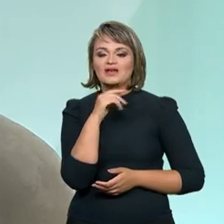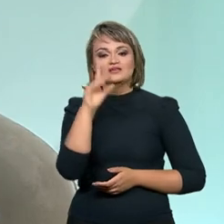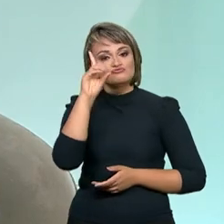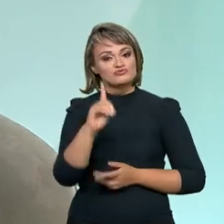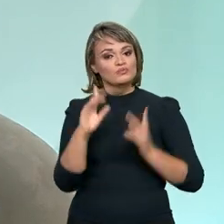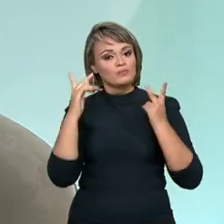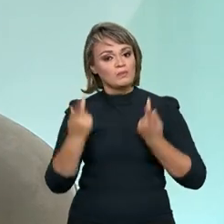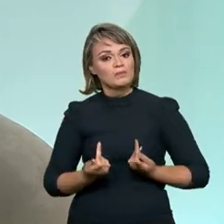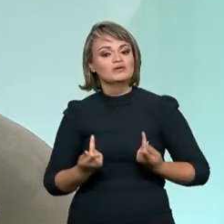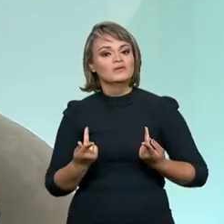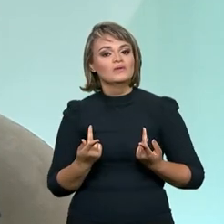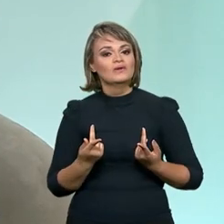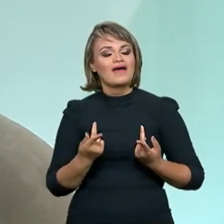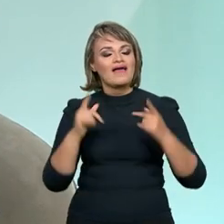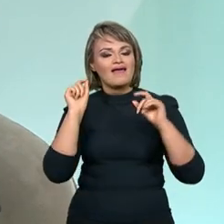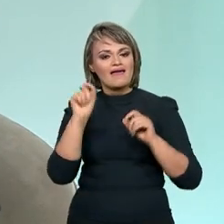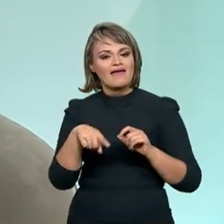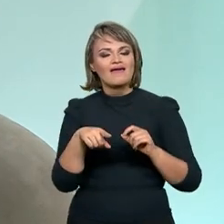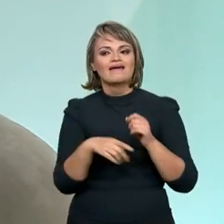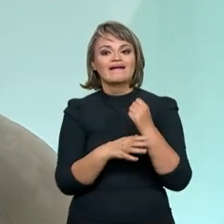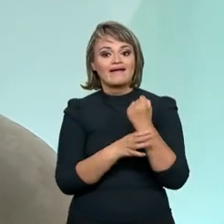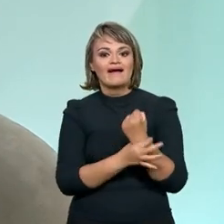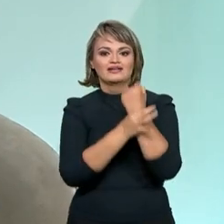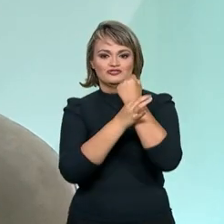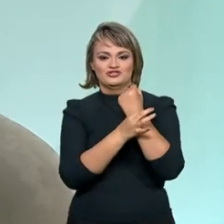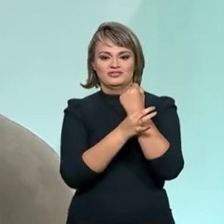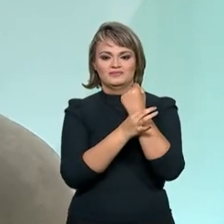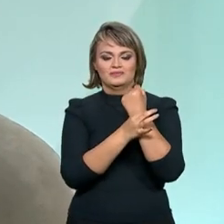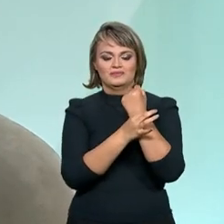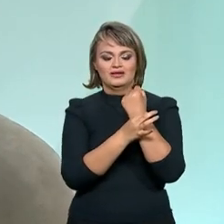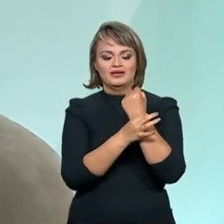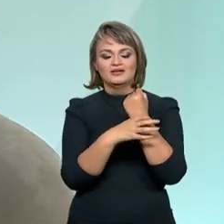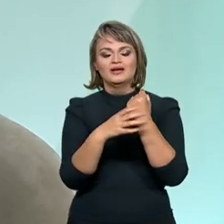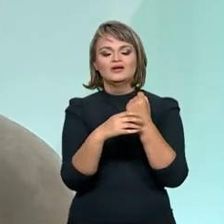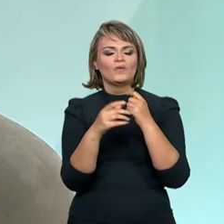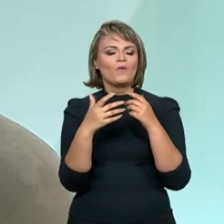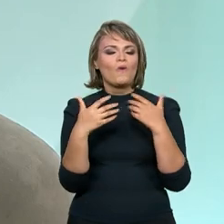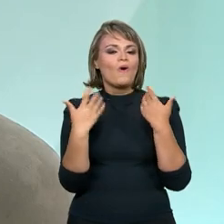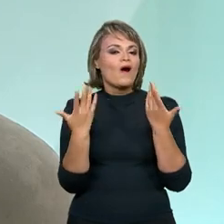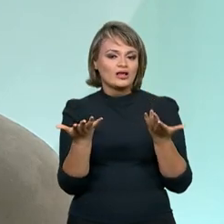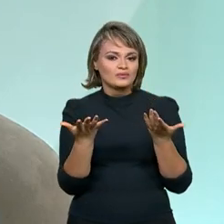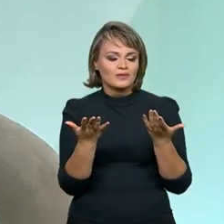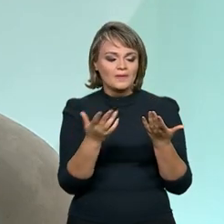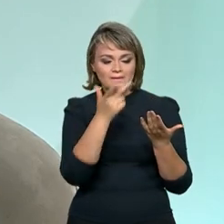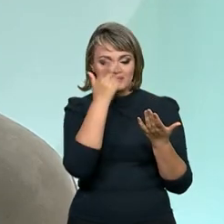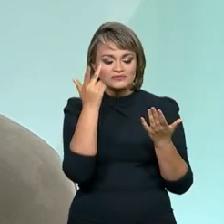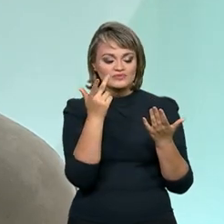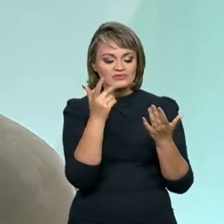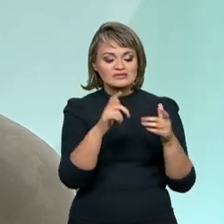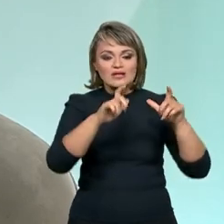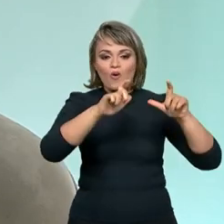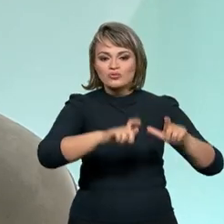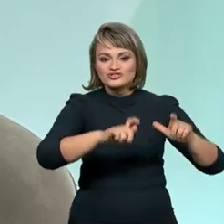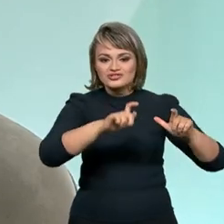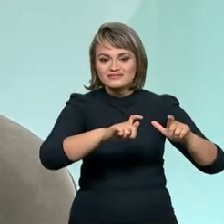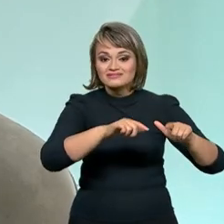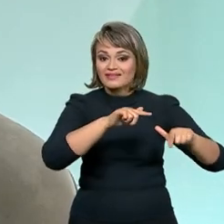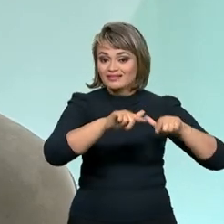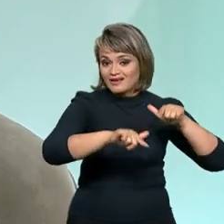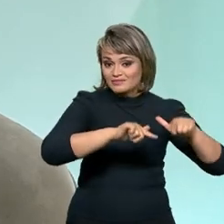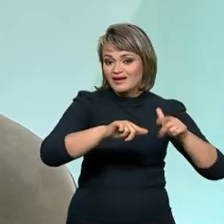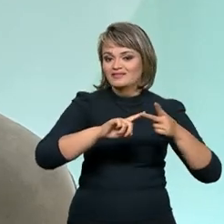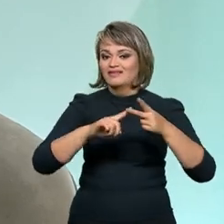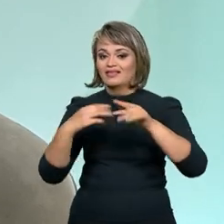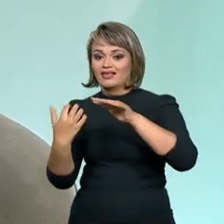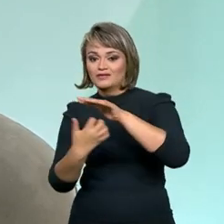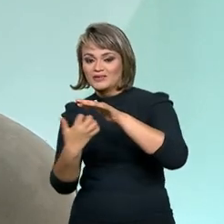ocorre na garantia de onde essas pessoas estão. Então, as pessoas estão no trabalho, as pessoas estão nas empresas,